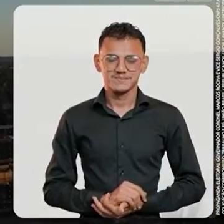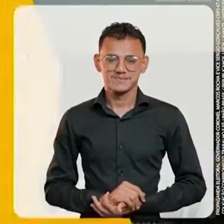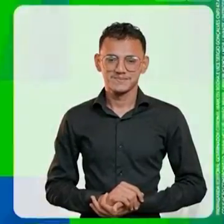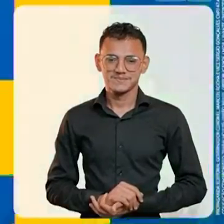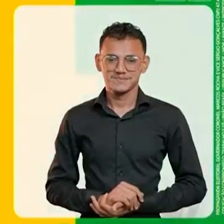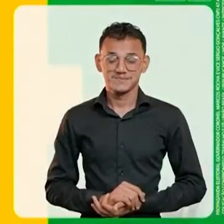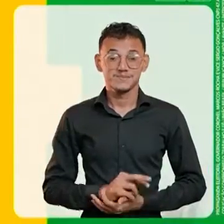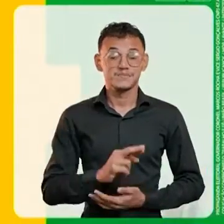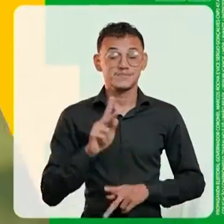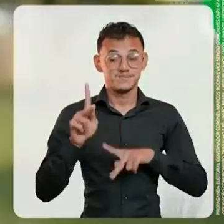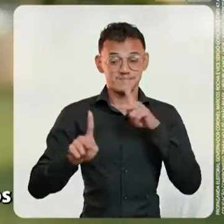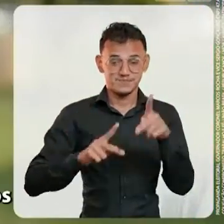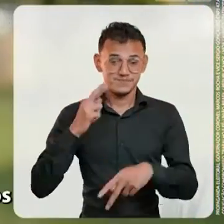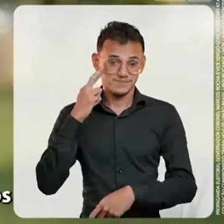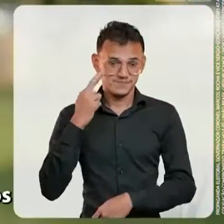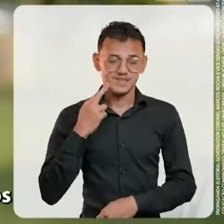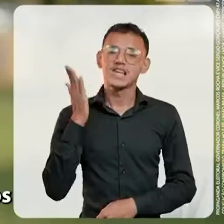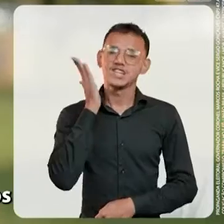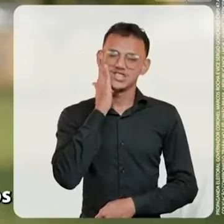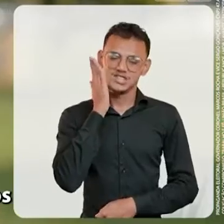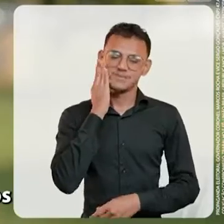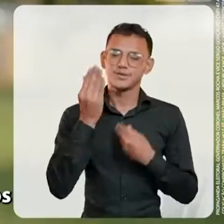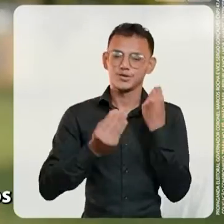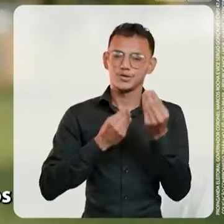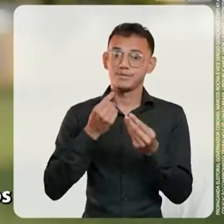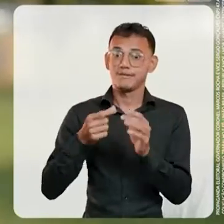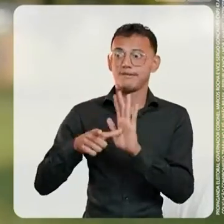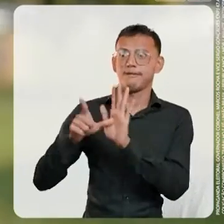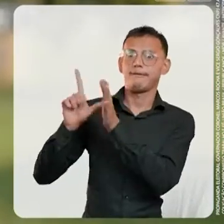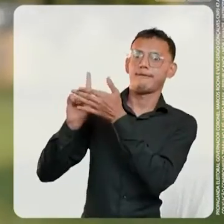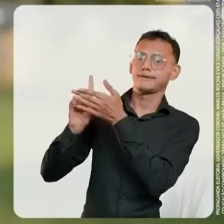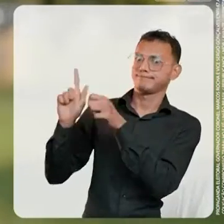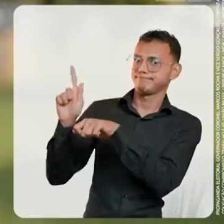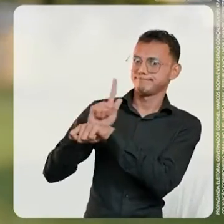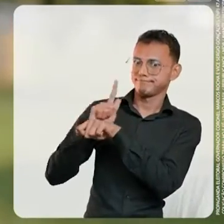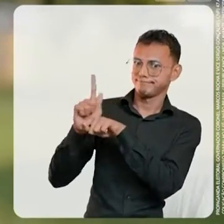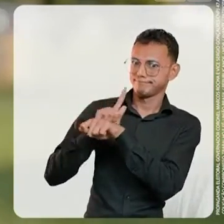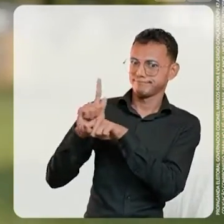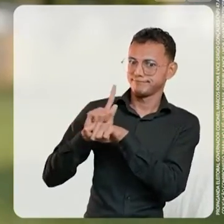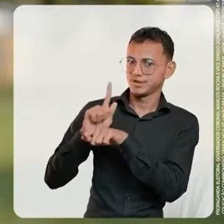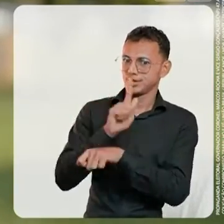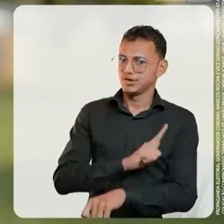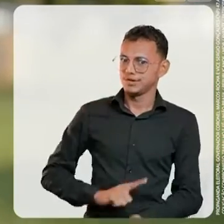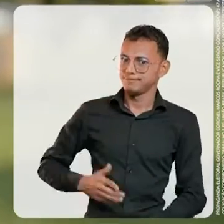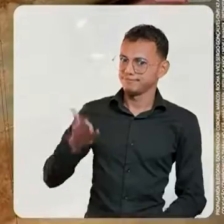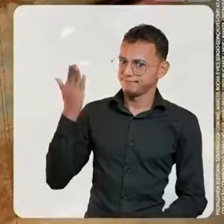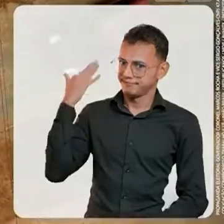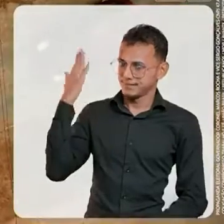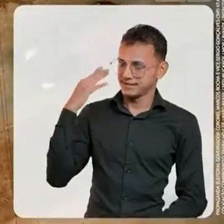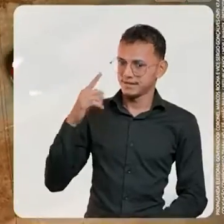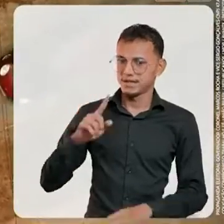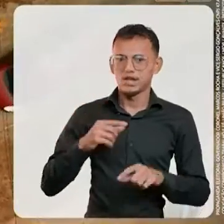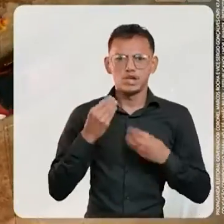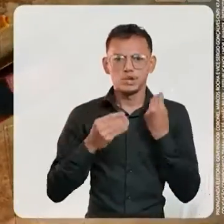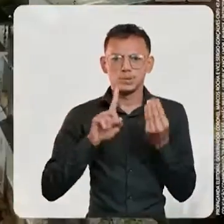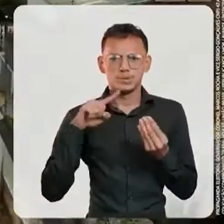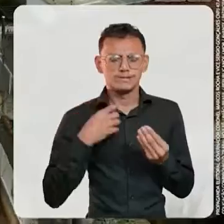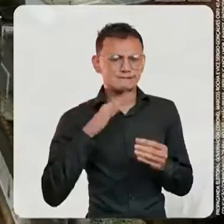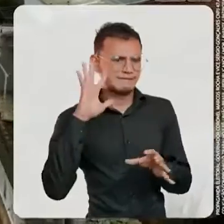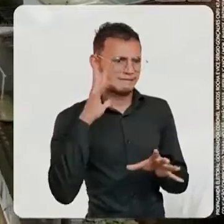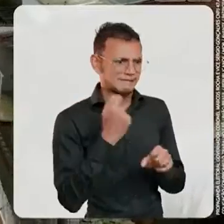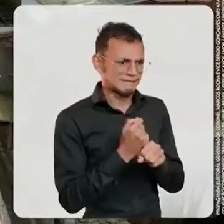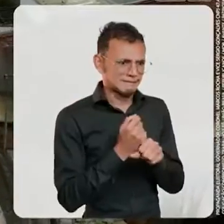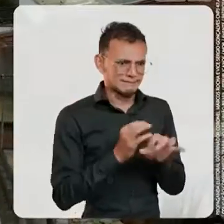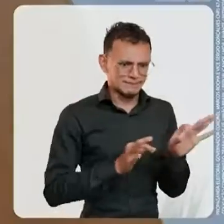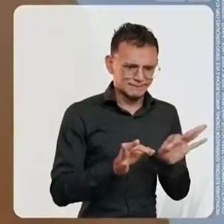44, crescer e prosperar. jondoniense sabem bem como pegamos a administração pública do nosso antecessor e o esforço que fizemos para